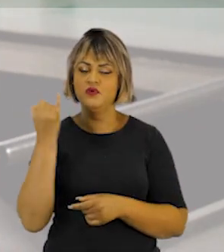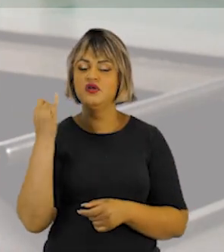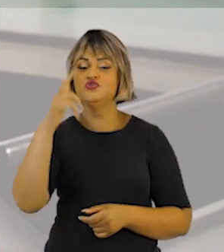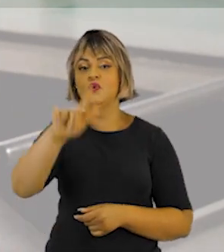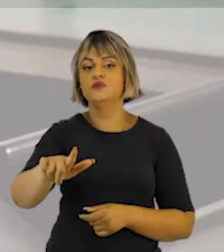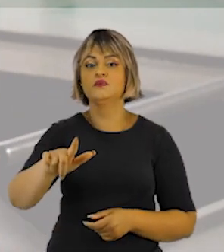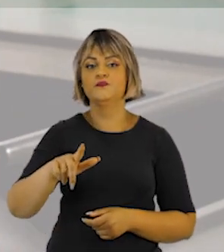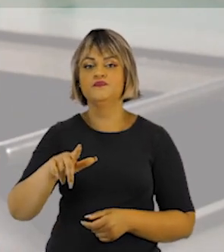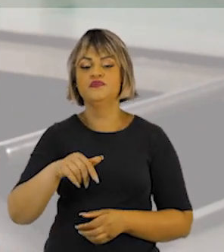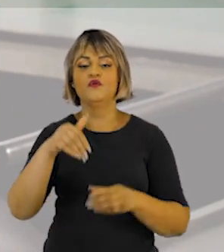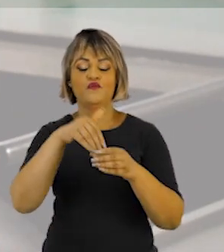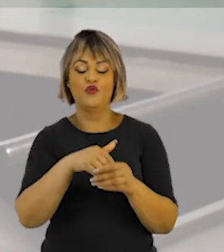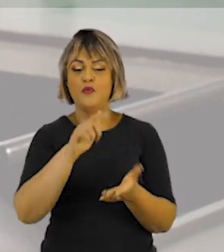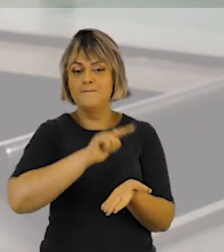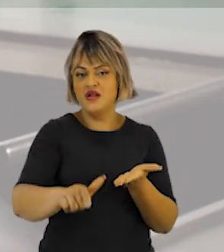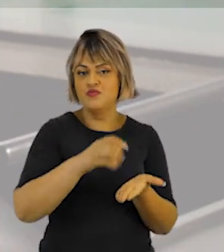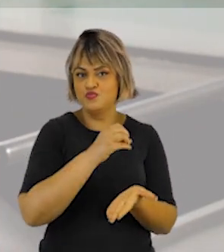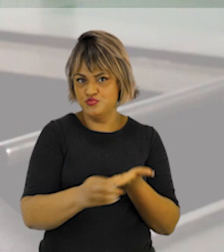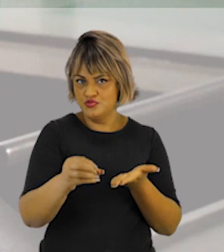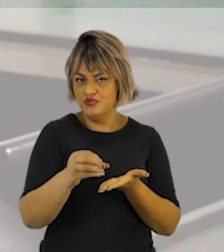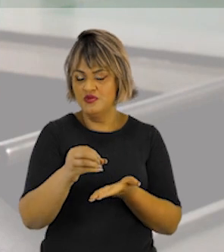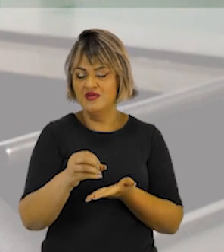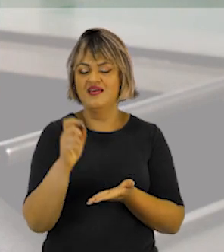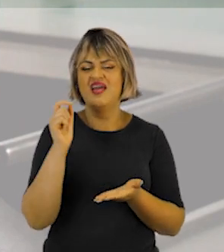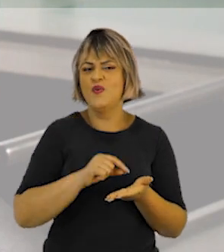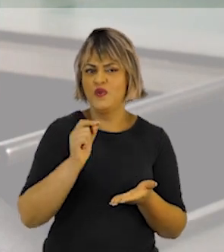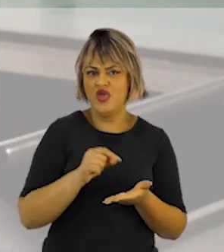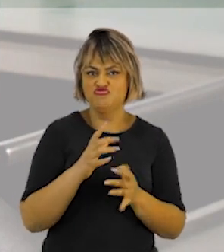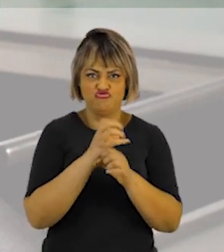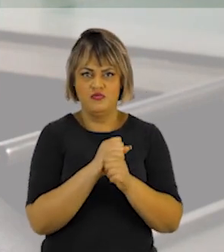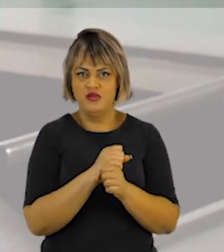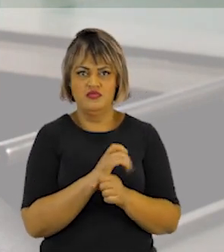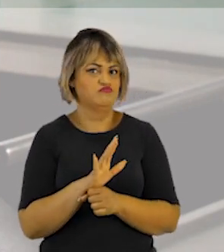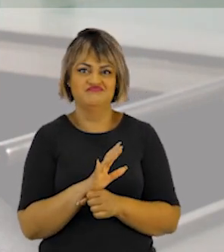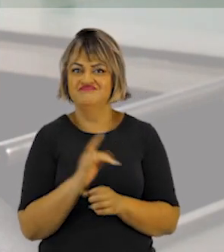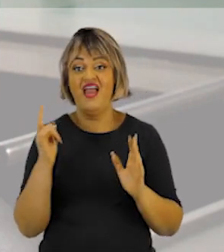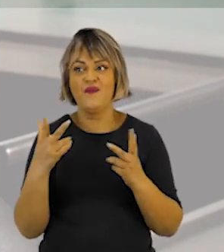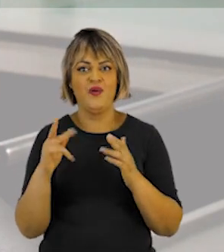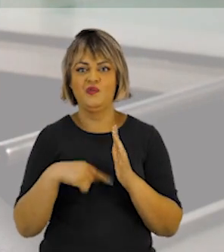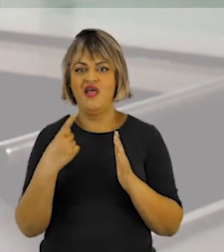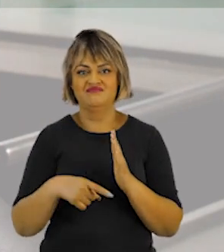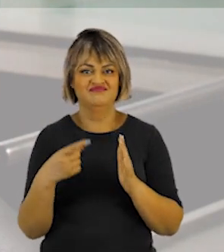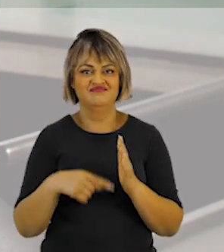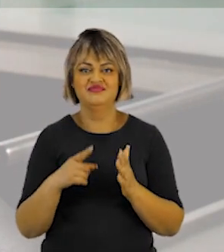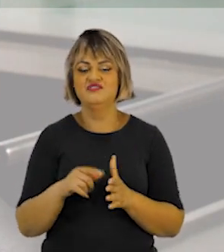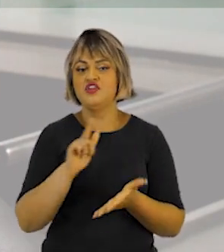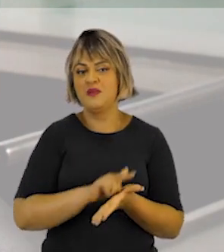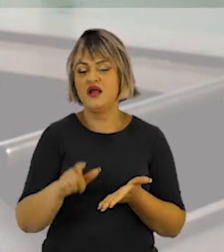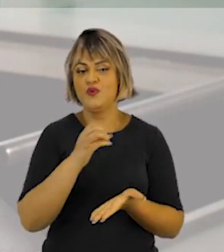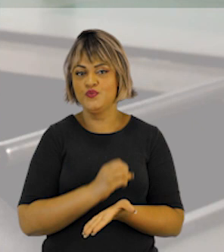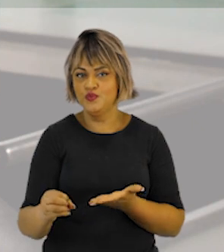questões são importantes. Outra questão importante, o voto branco e o voto nulo, eles não são considerados para o cálculo.